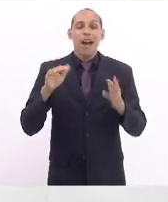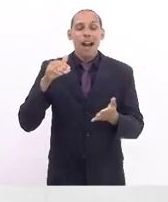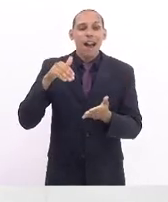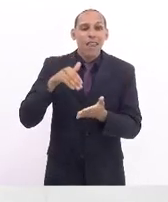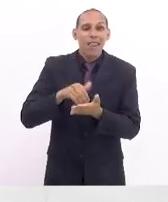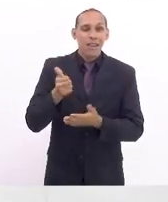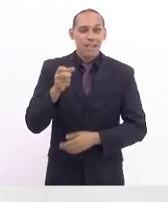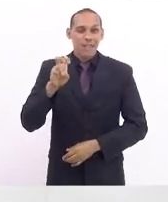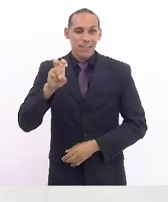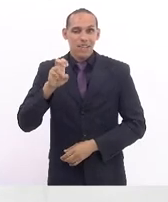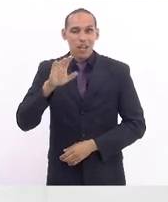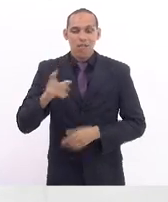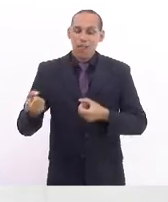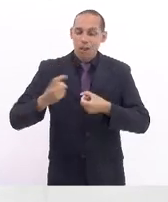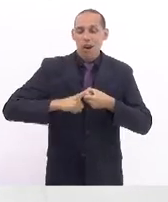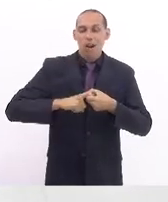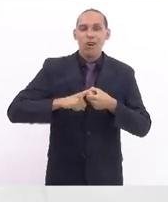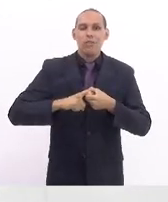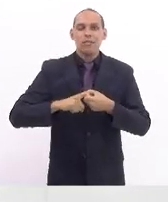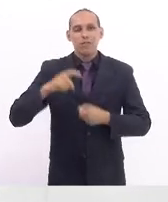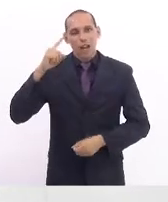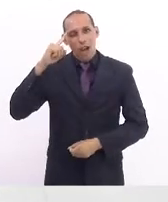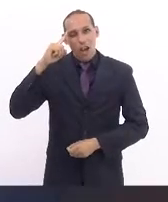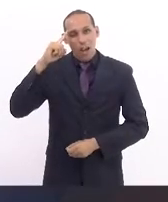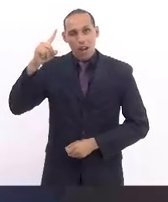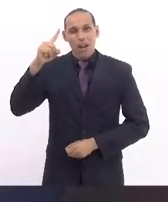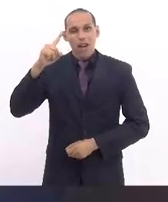às 15 horas quando retornaremos com a ordem do dia.